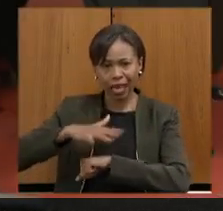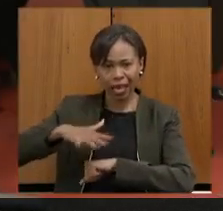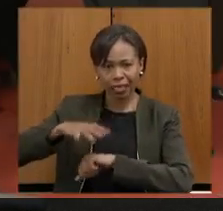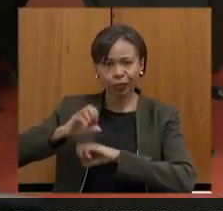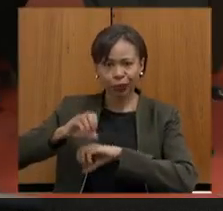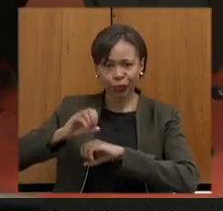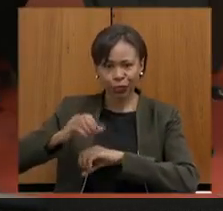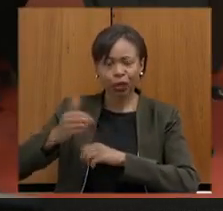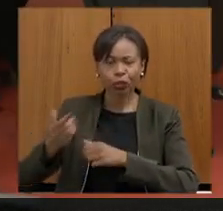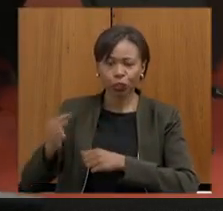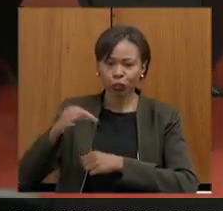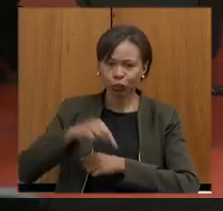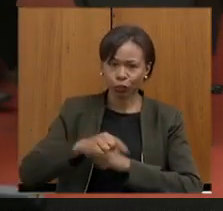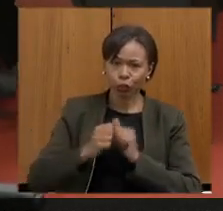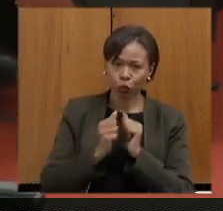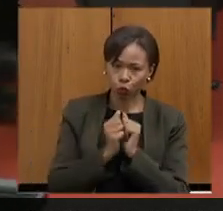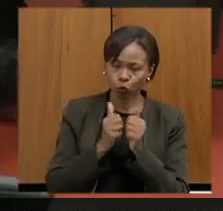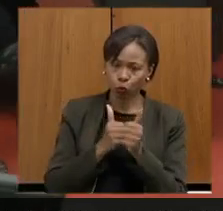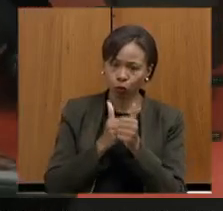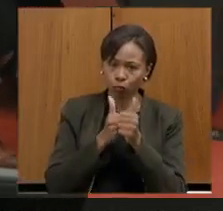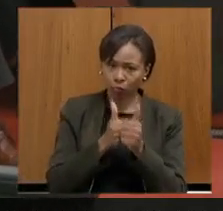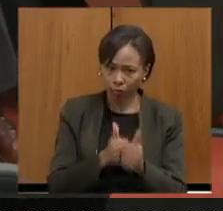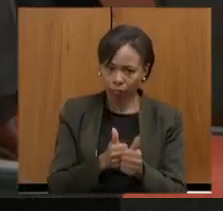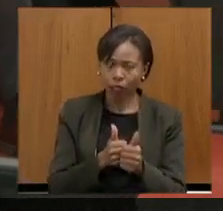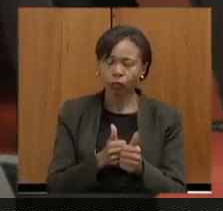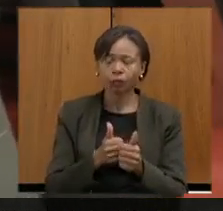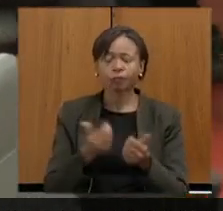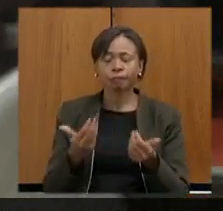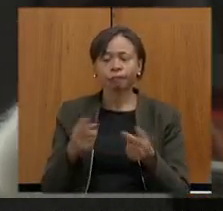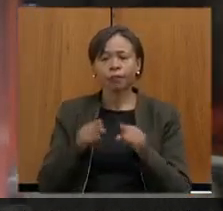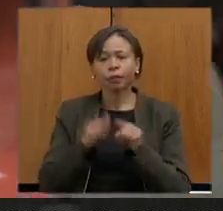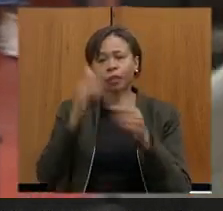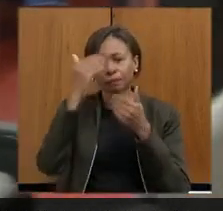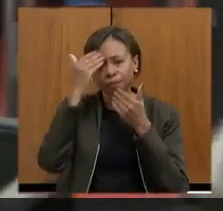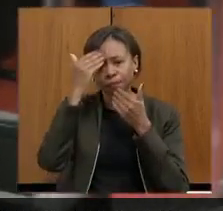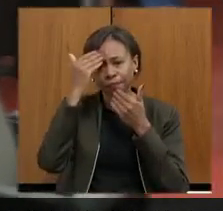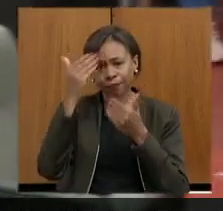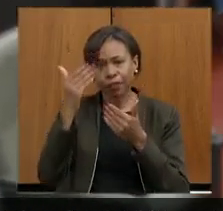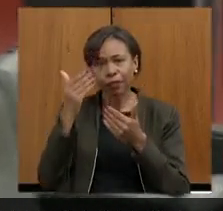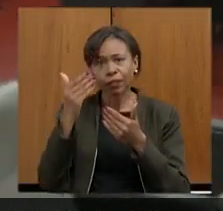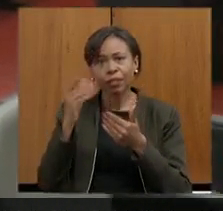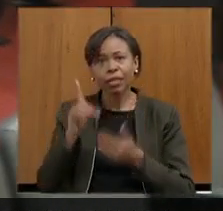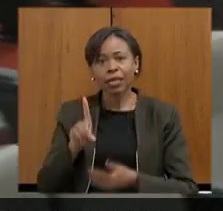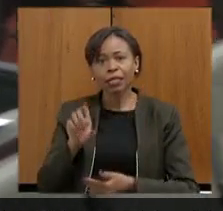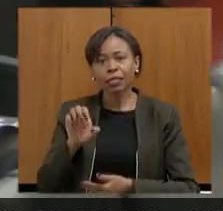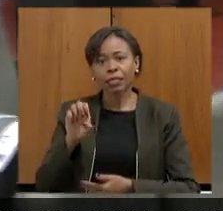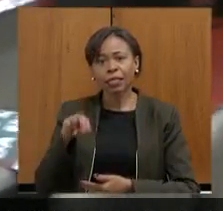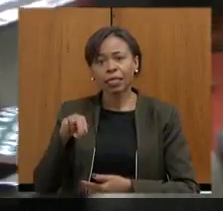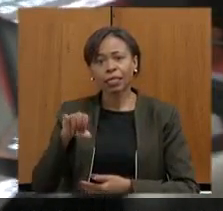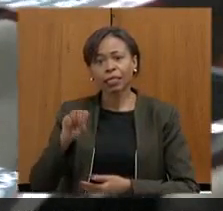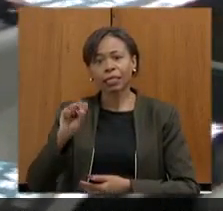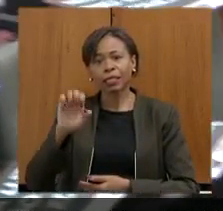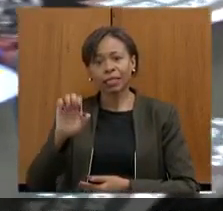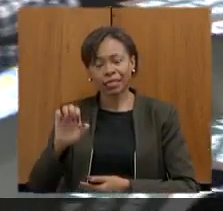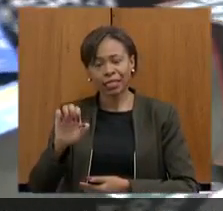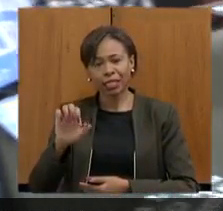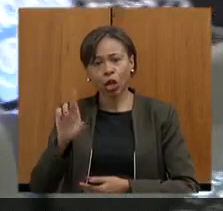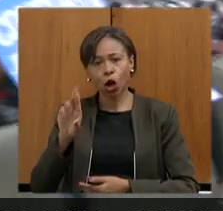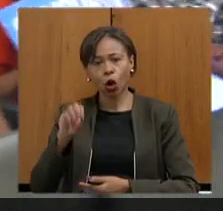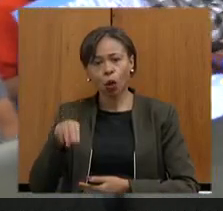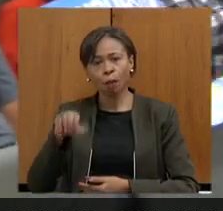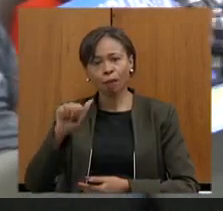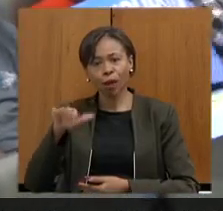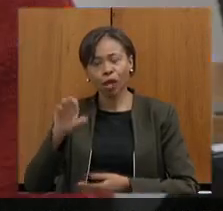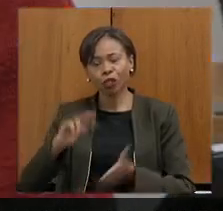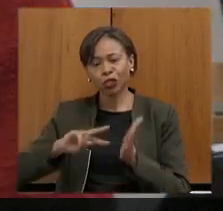acompanhando essa edição da assembleia fiscaliza me permito agradecer através da Denise Romano que é coordenadora geral do Sindyut e